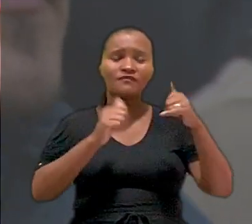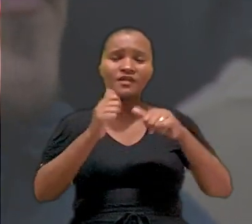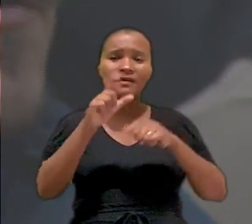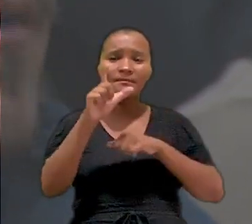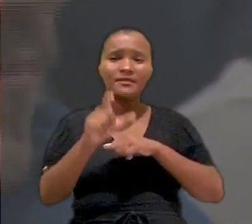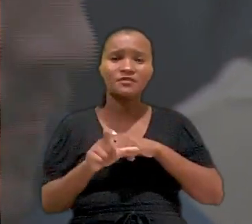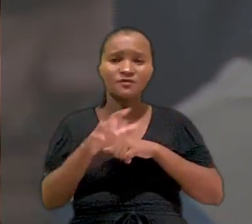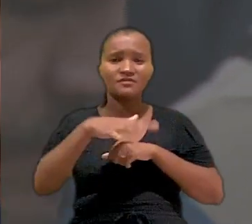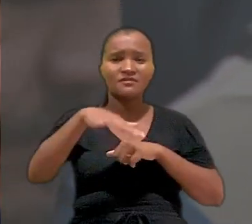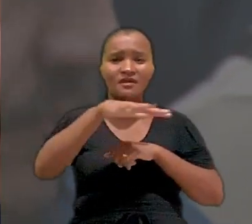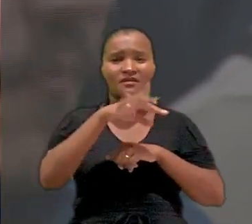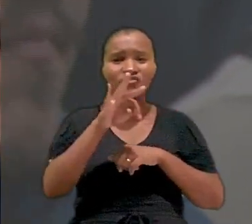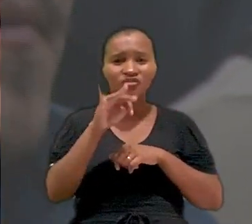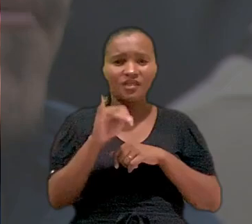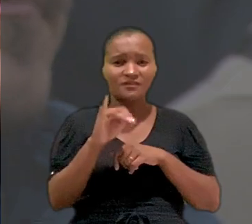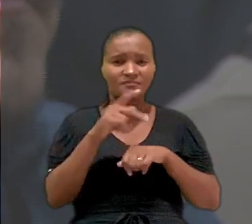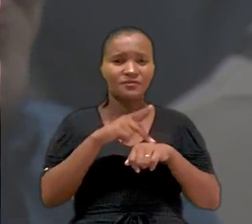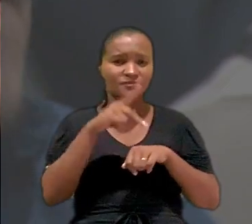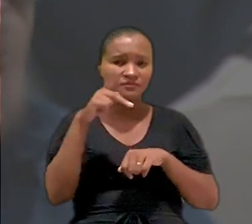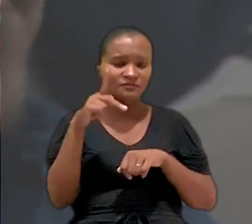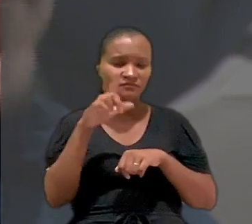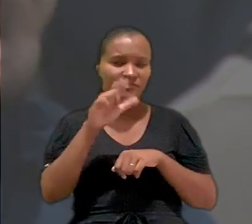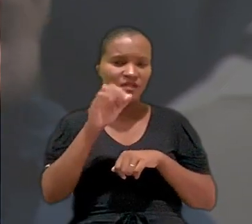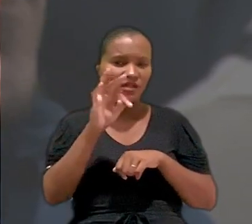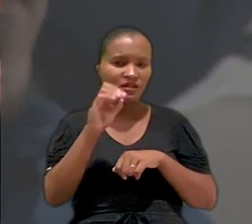da área de TI em nível de pós-graduação